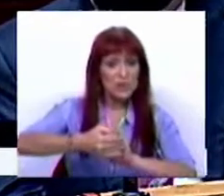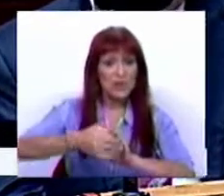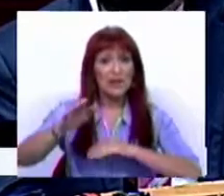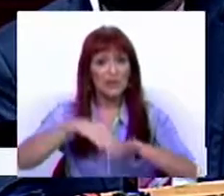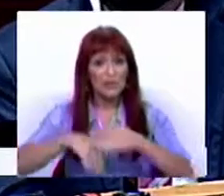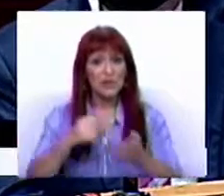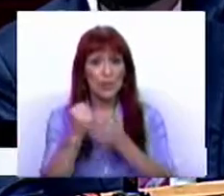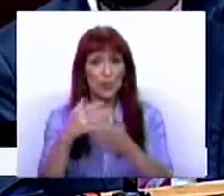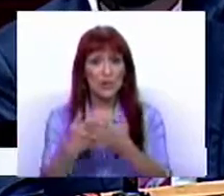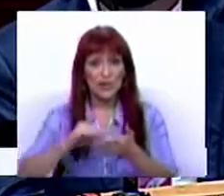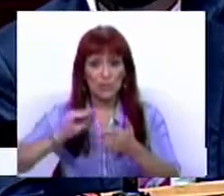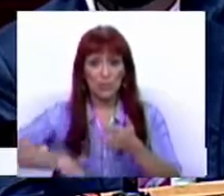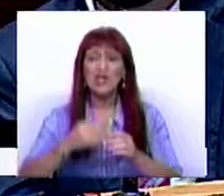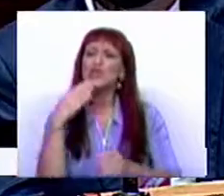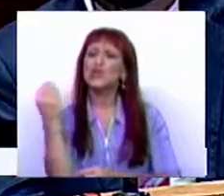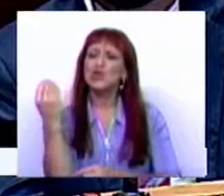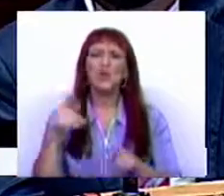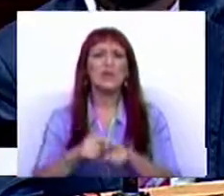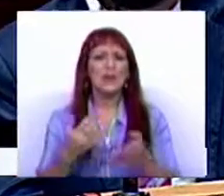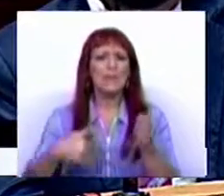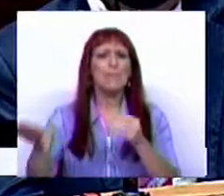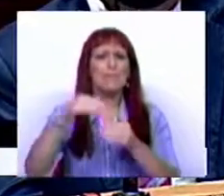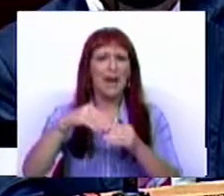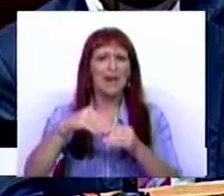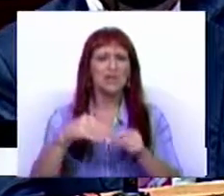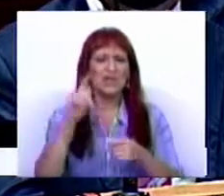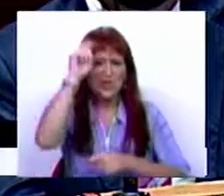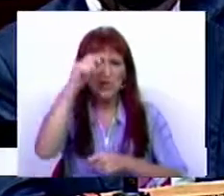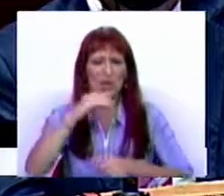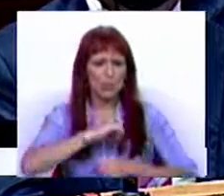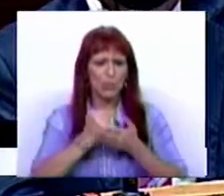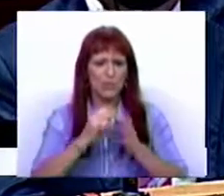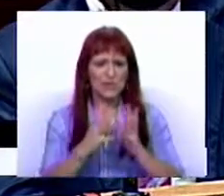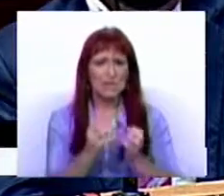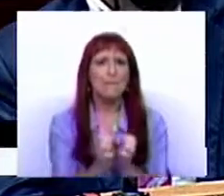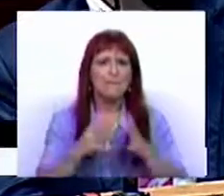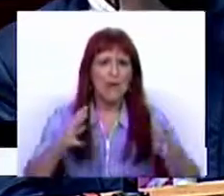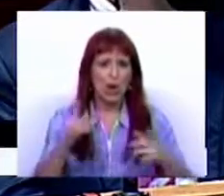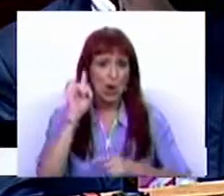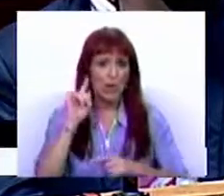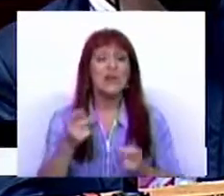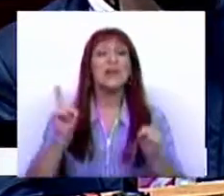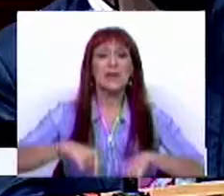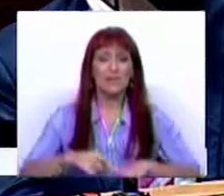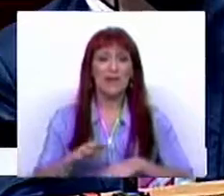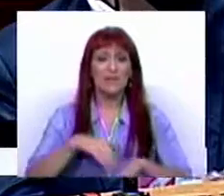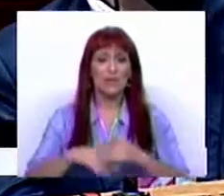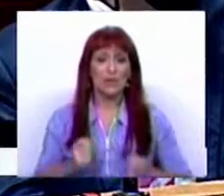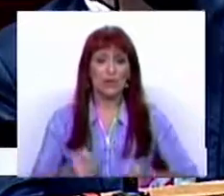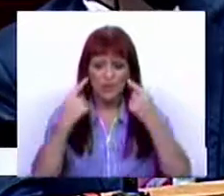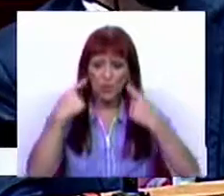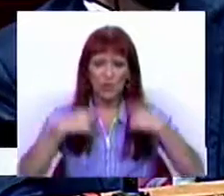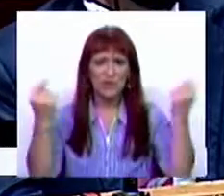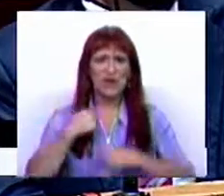E falo nos apoios à contratação de jovens, com mais estágios e bolsas maiores. E tenho que fazer também com o investimento